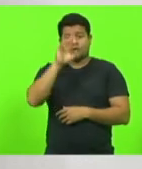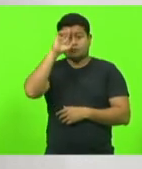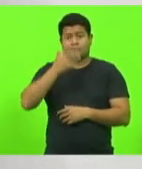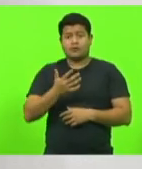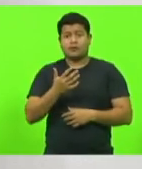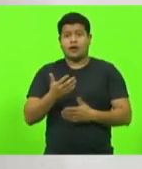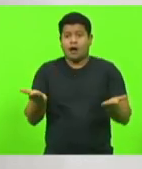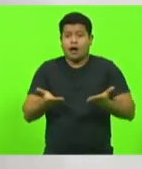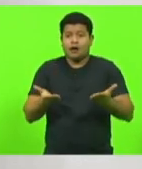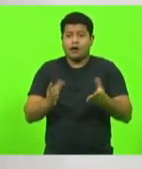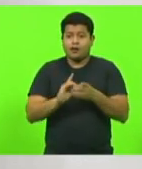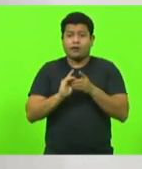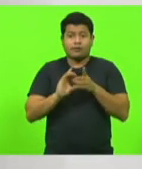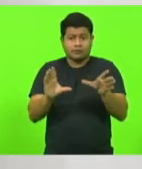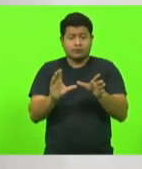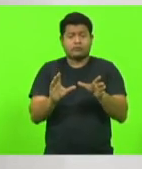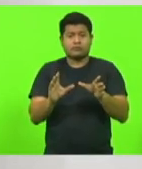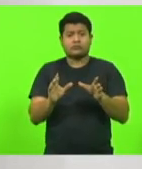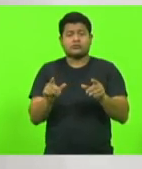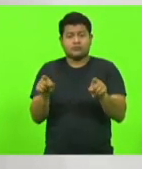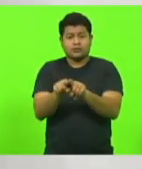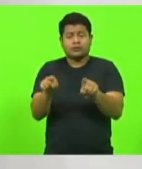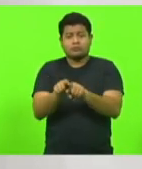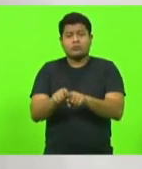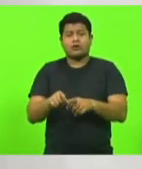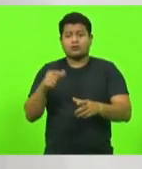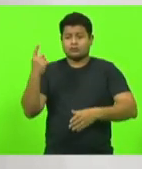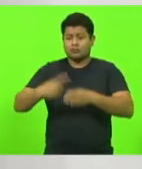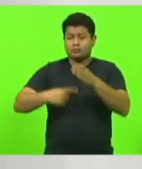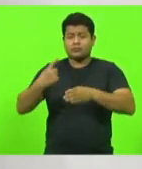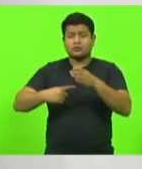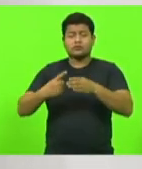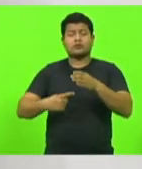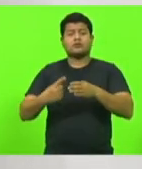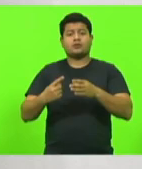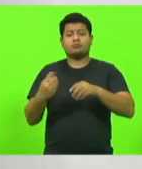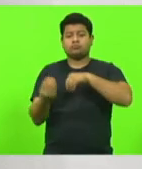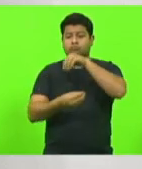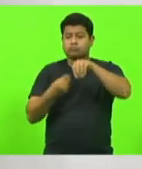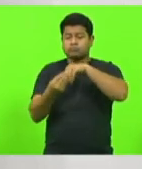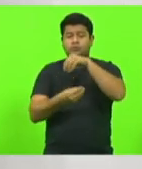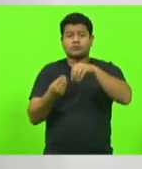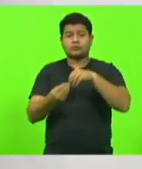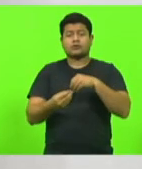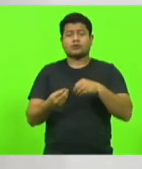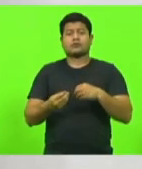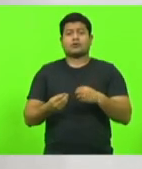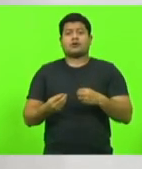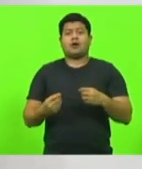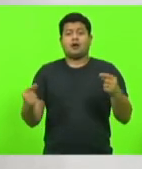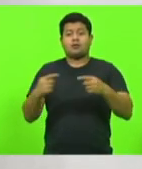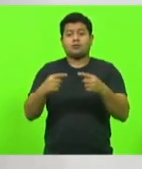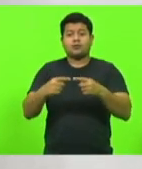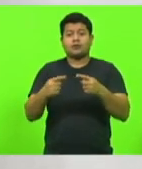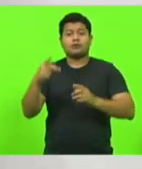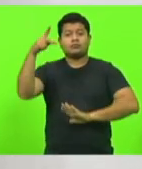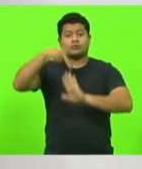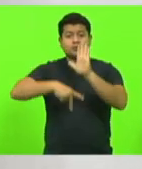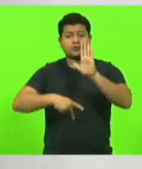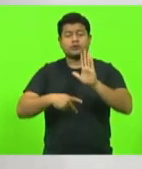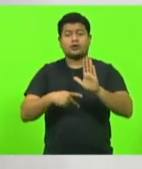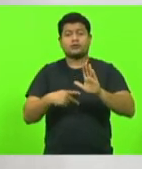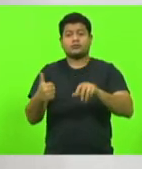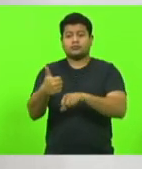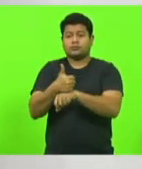trabalhar para isso, na comissão mista que vai tratar das promoções. Então, eu acho que está zerada as dúvidas dentro desse